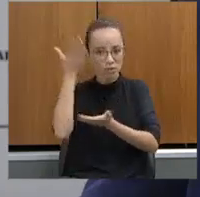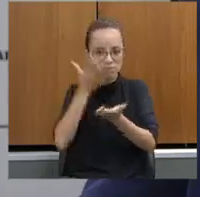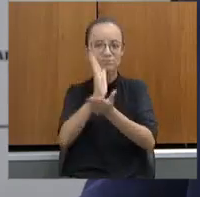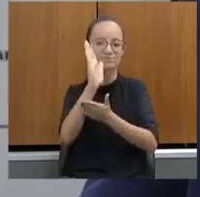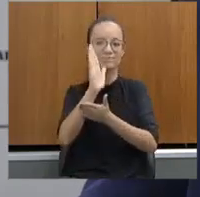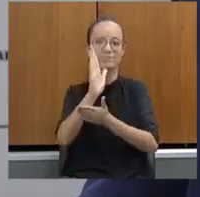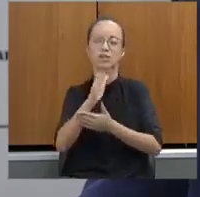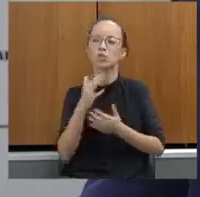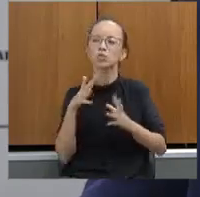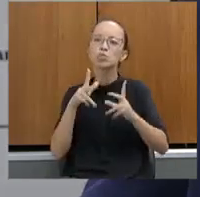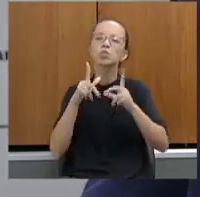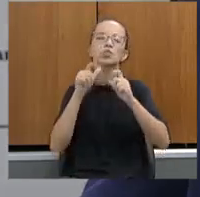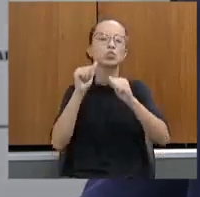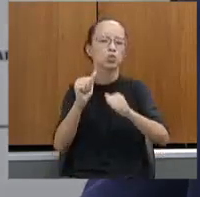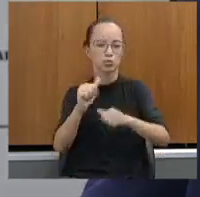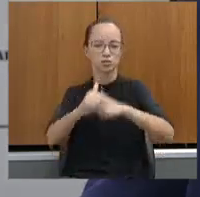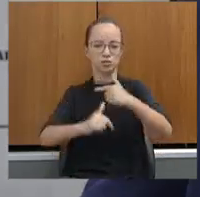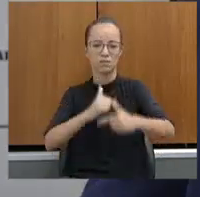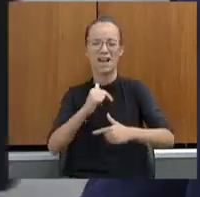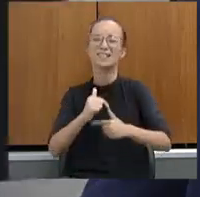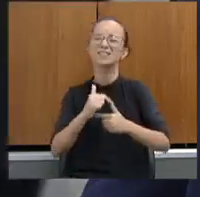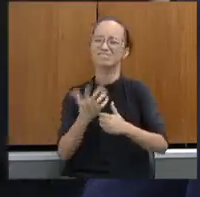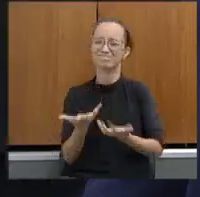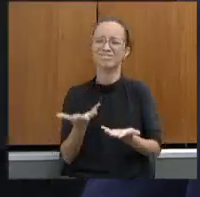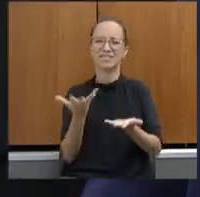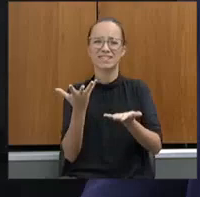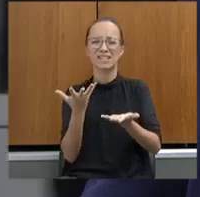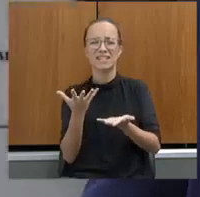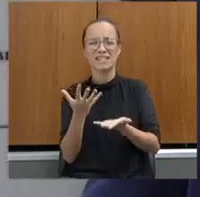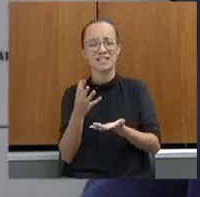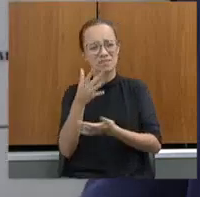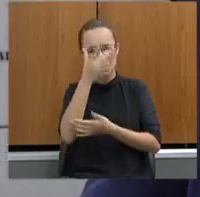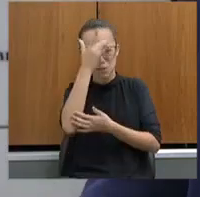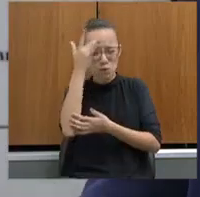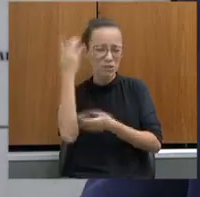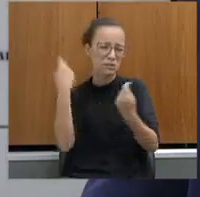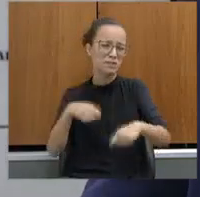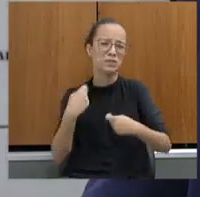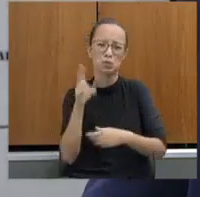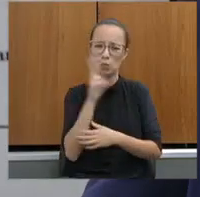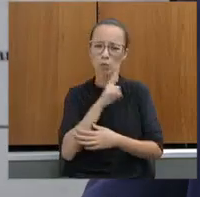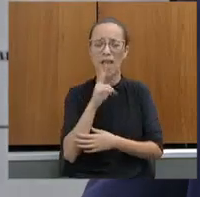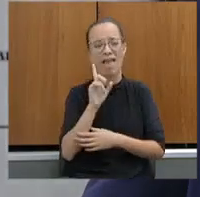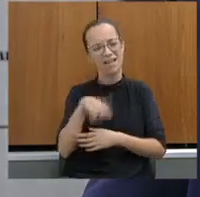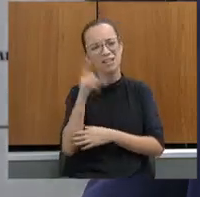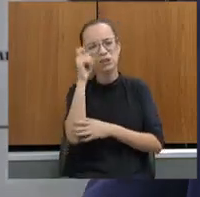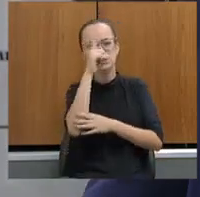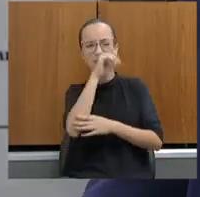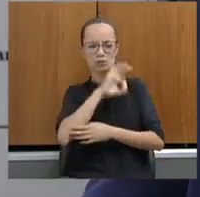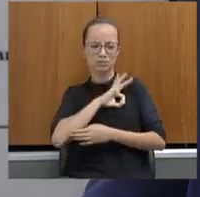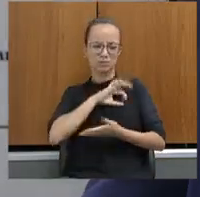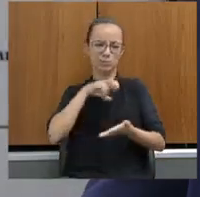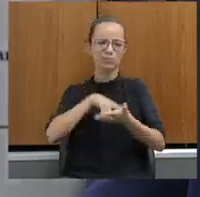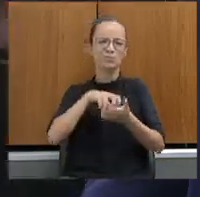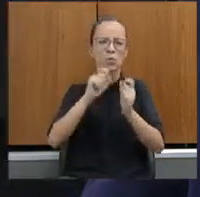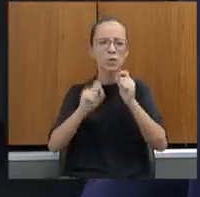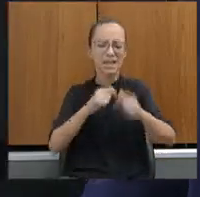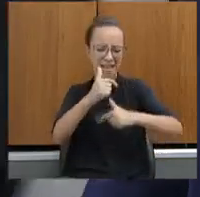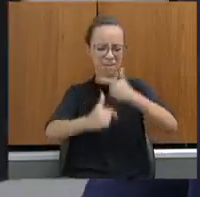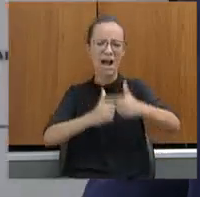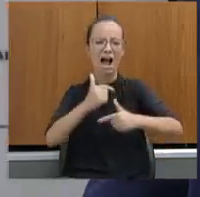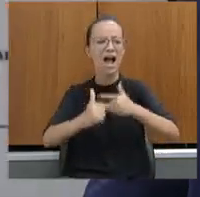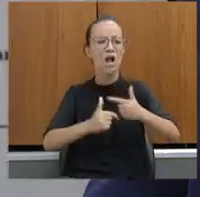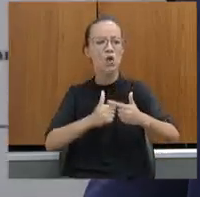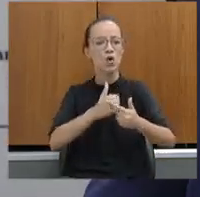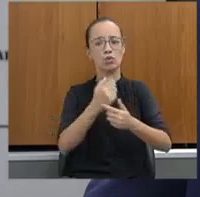categorias da segurança pública, há um déficit muito grande de pessoal e é difícil para o policial penal fazer trabalho, às